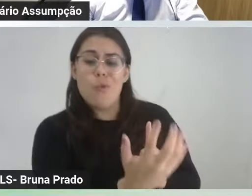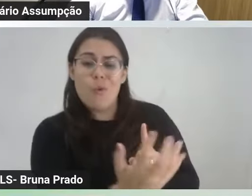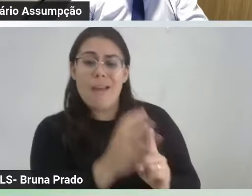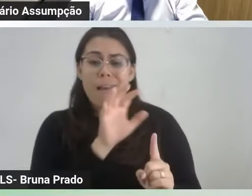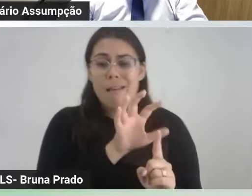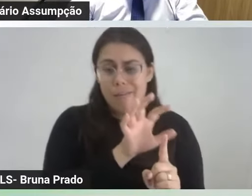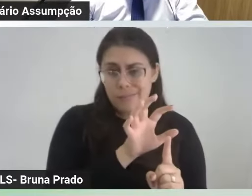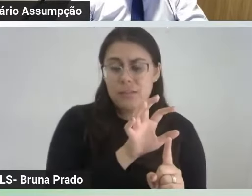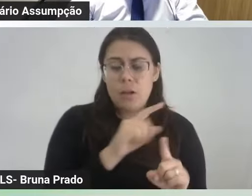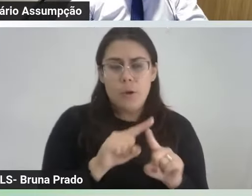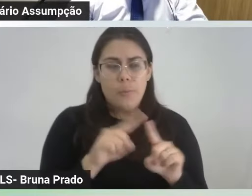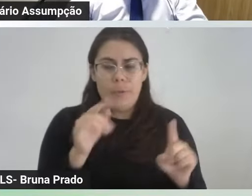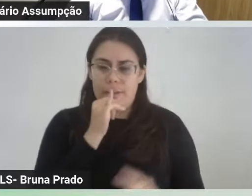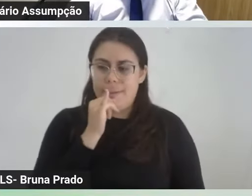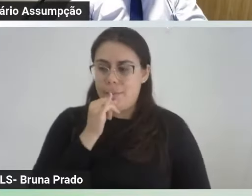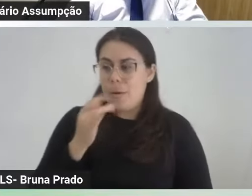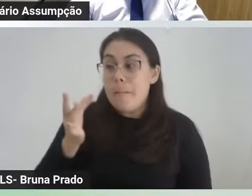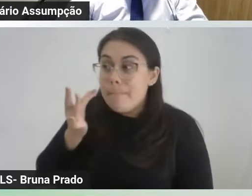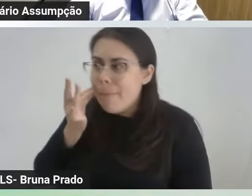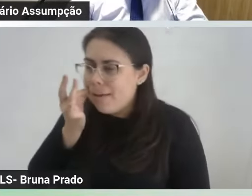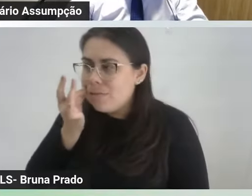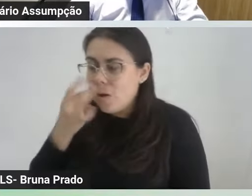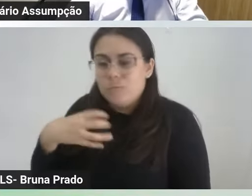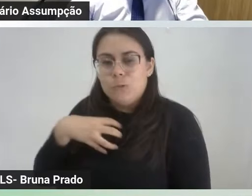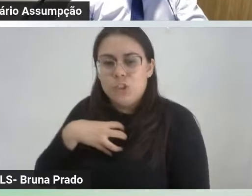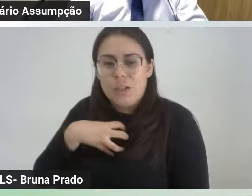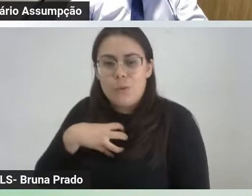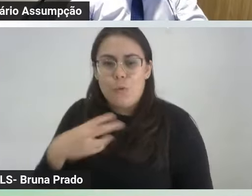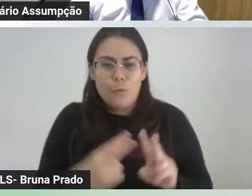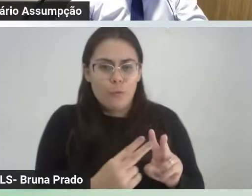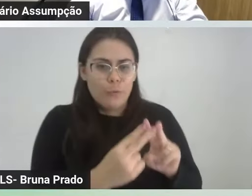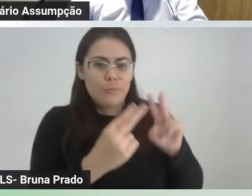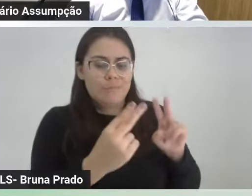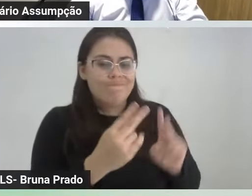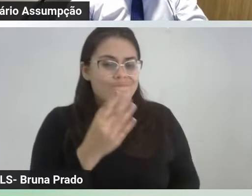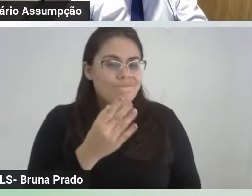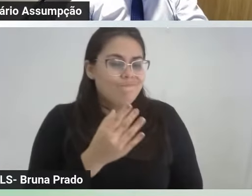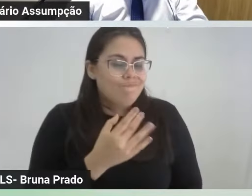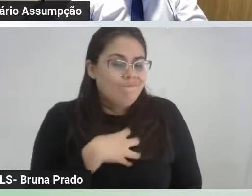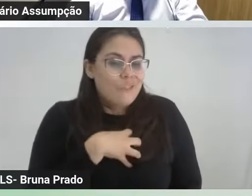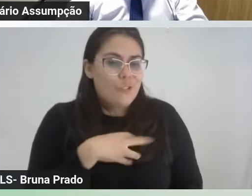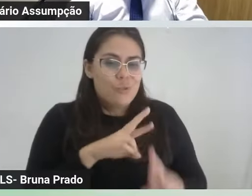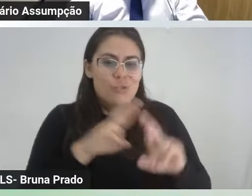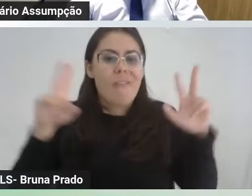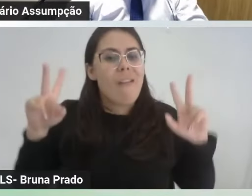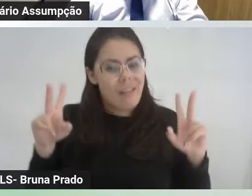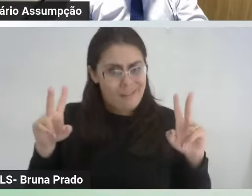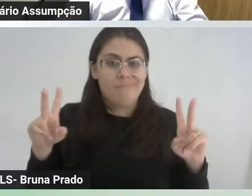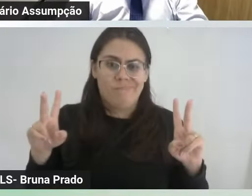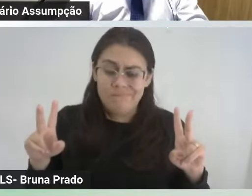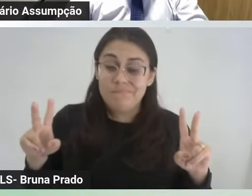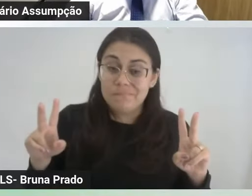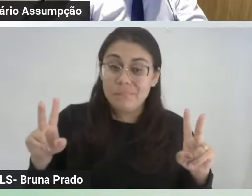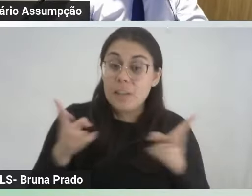enquanto na vida tangível e na vida digital ela tem uma outra personalidade, vamos dizer assim, aquilo